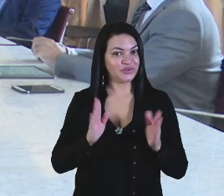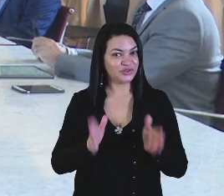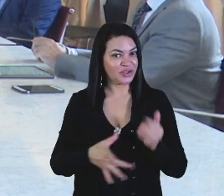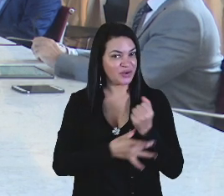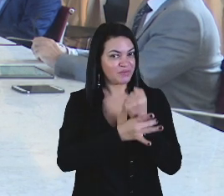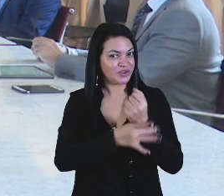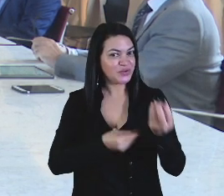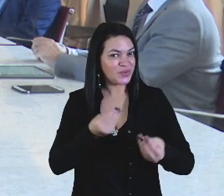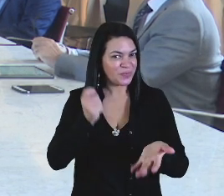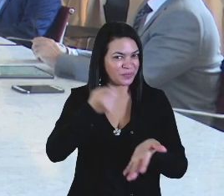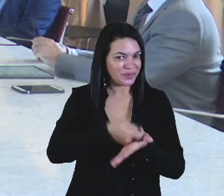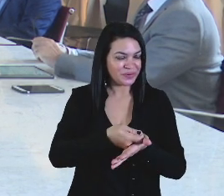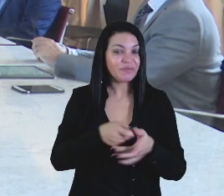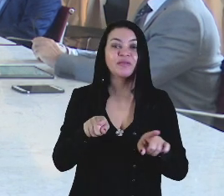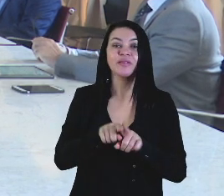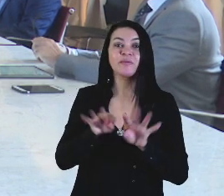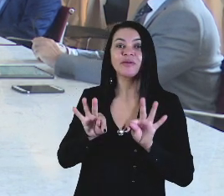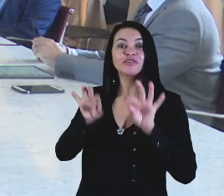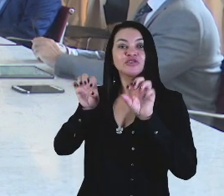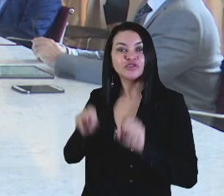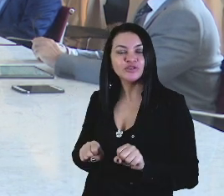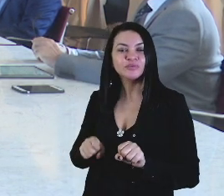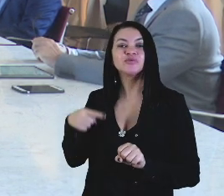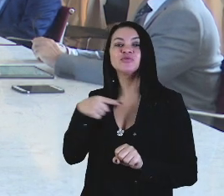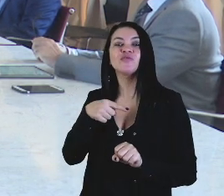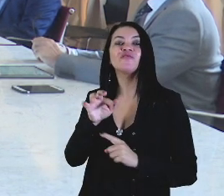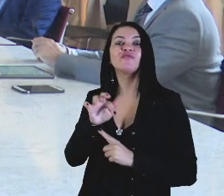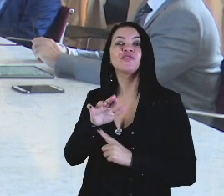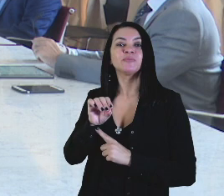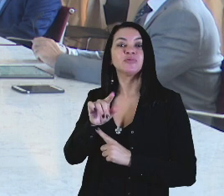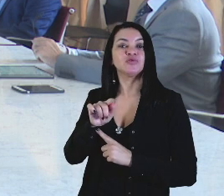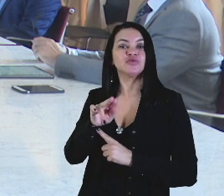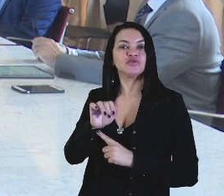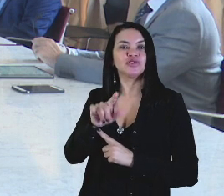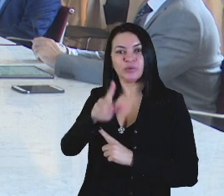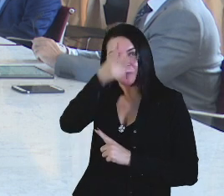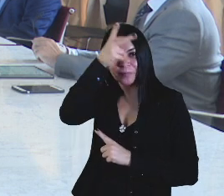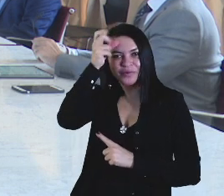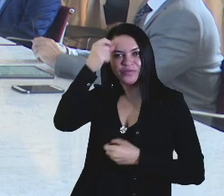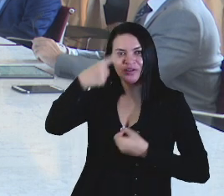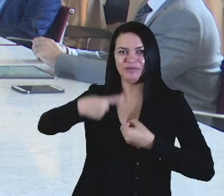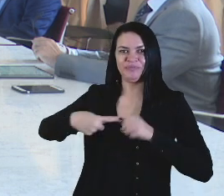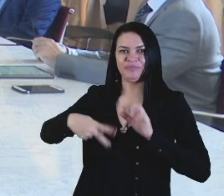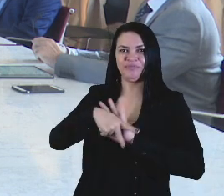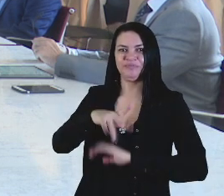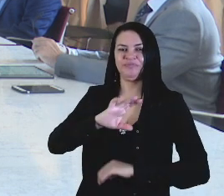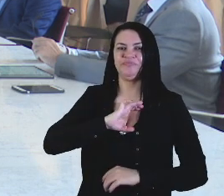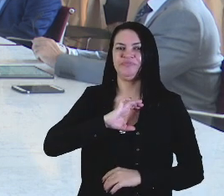Assinará também como testemunha o senhor Fábio Gentil, prefeito de Caxias.